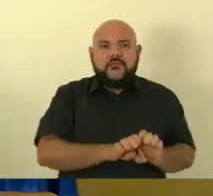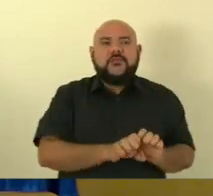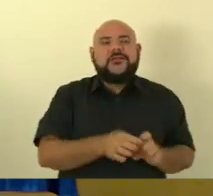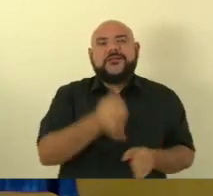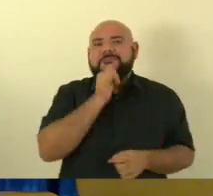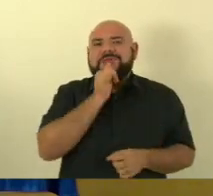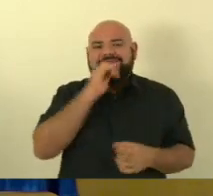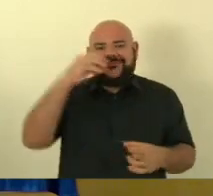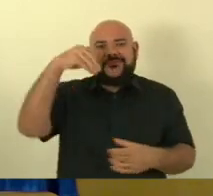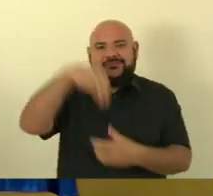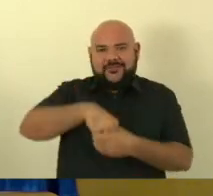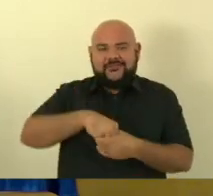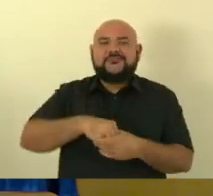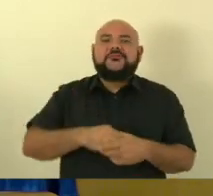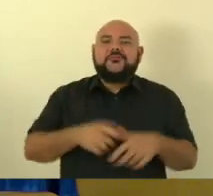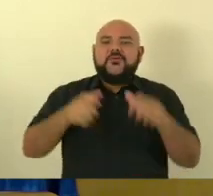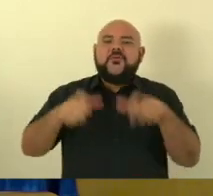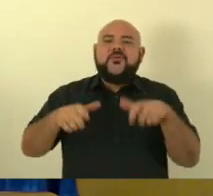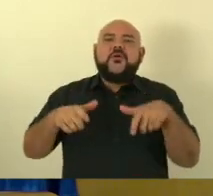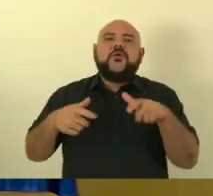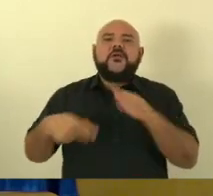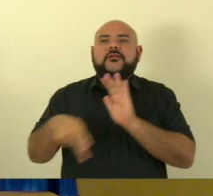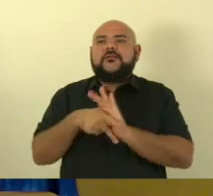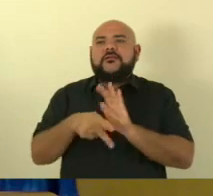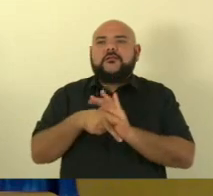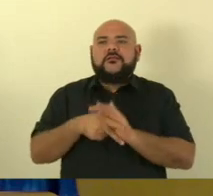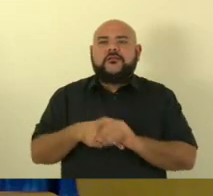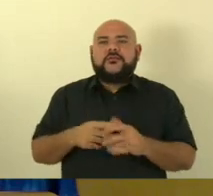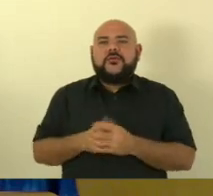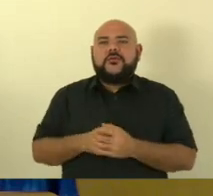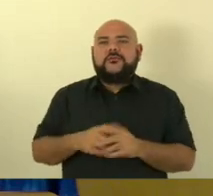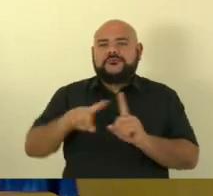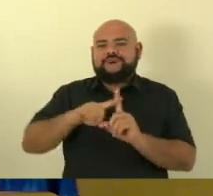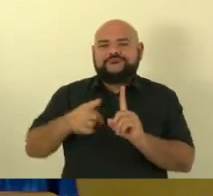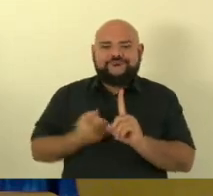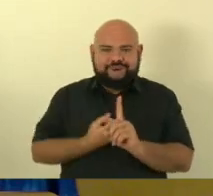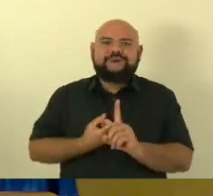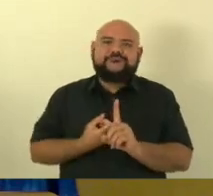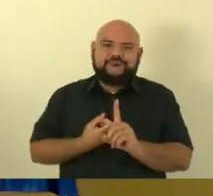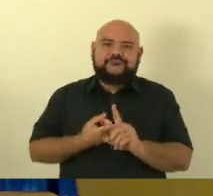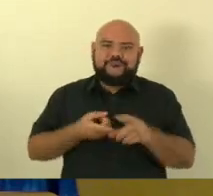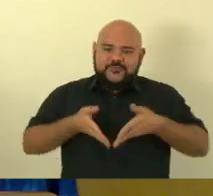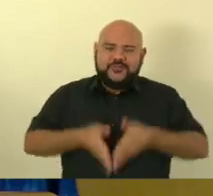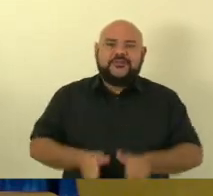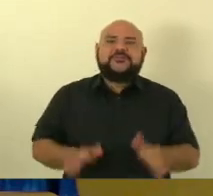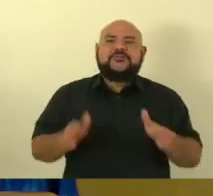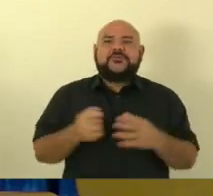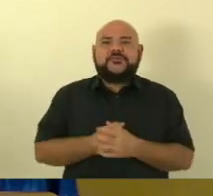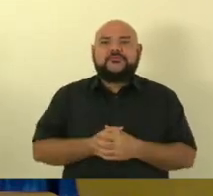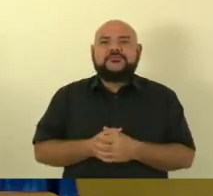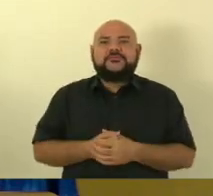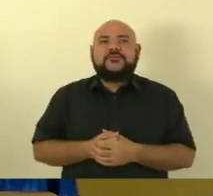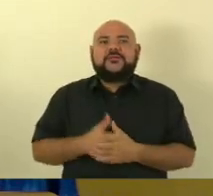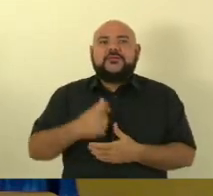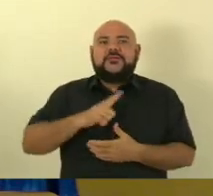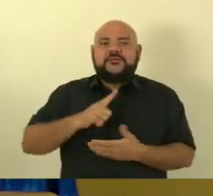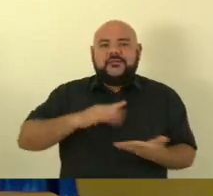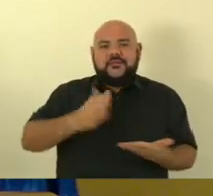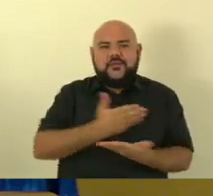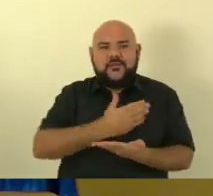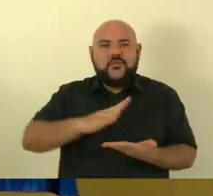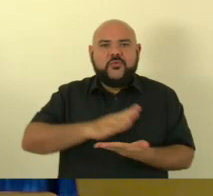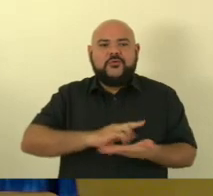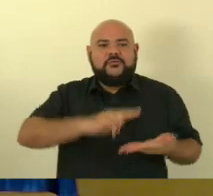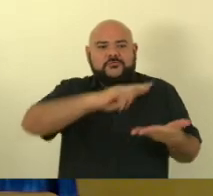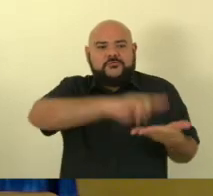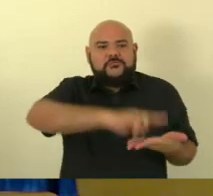hoje ele tem apenas seis leitos obstétricos nunca teve maternidade tem leitos obstétricos nós temos condições de instalar